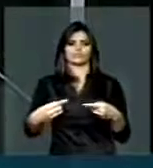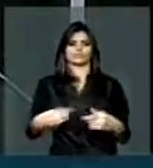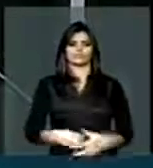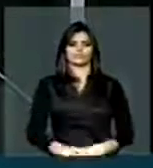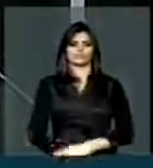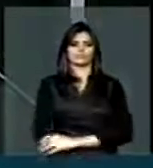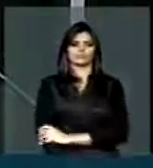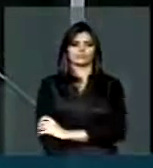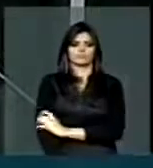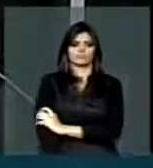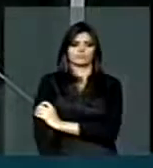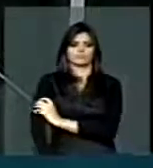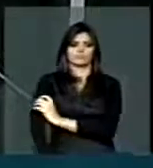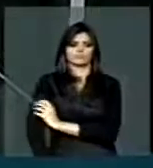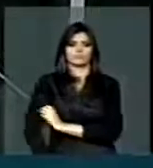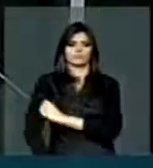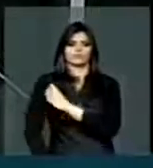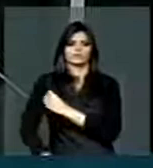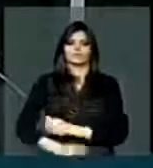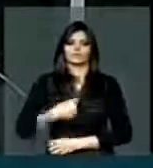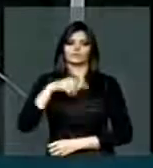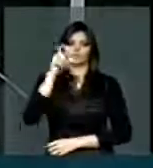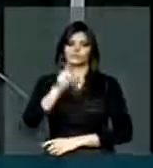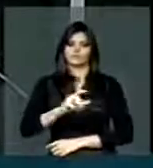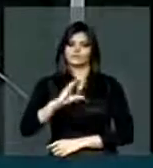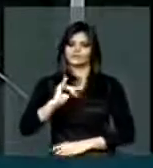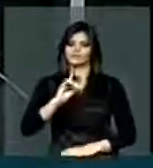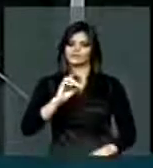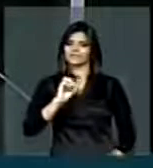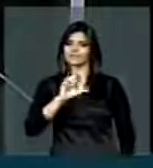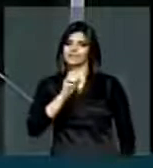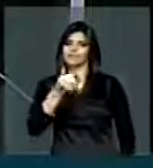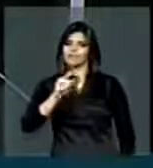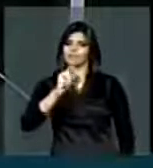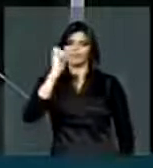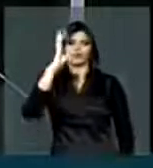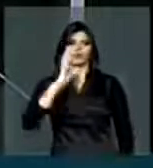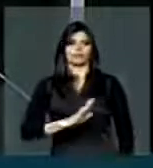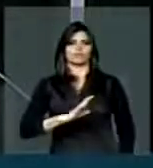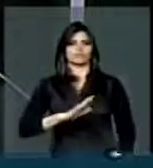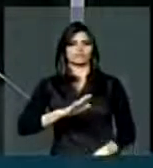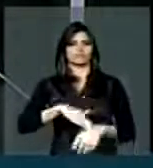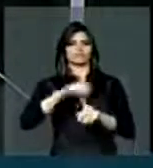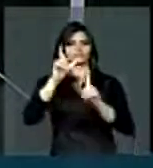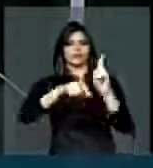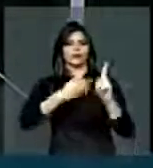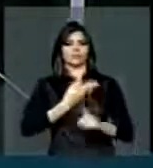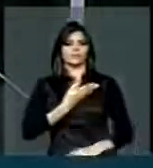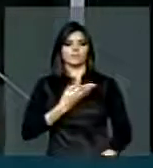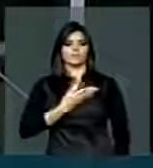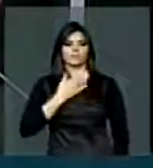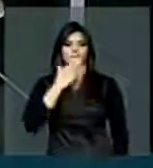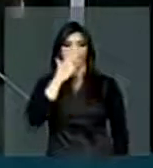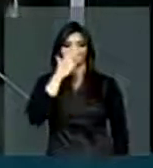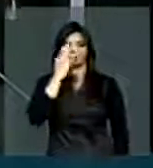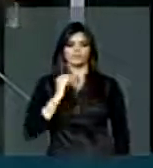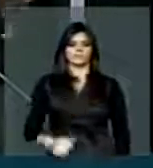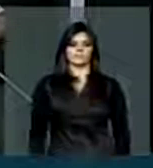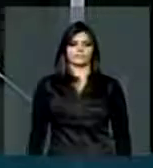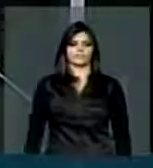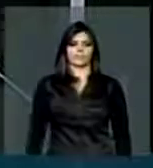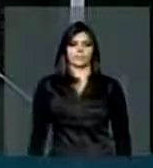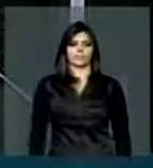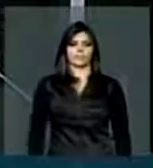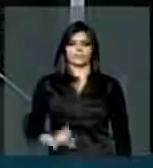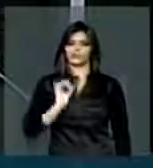cidadão brasileiro, uma grande autoridade, que é meu amigo, mas não é porque